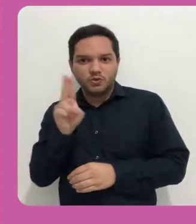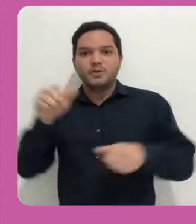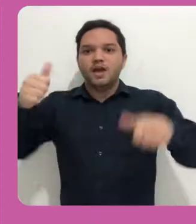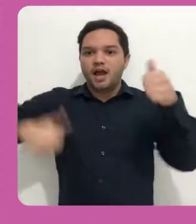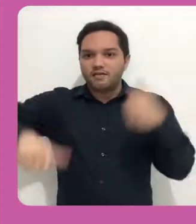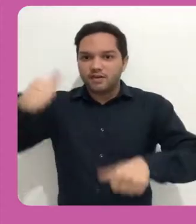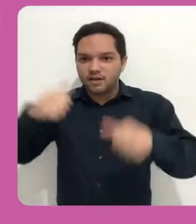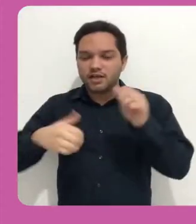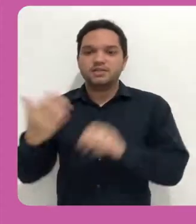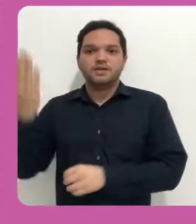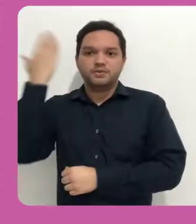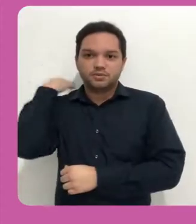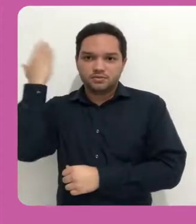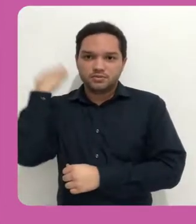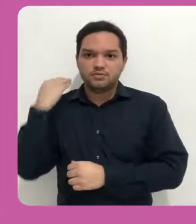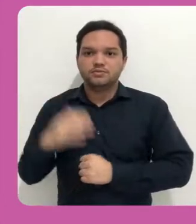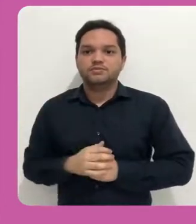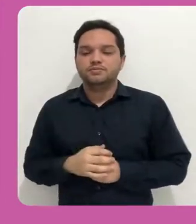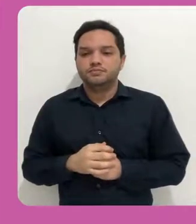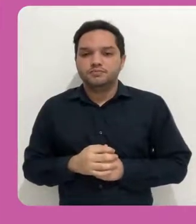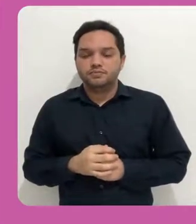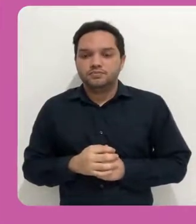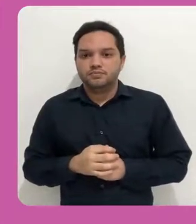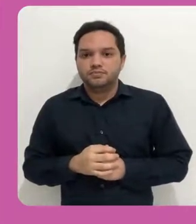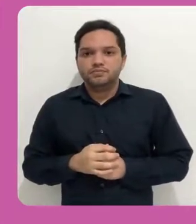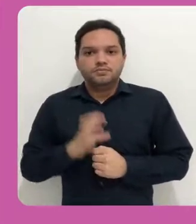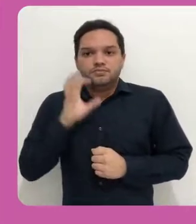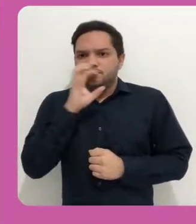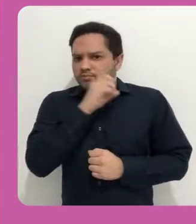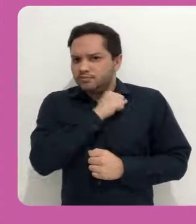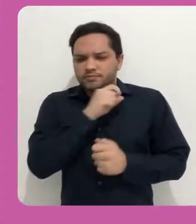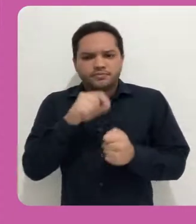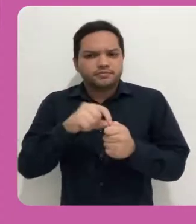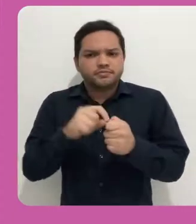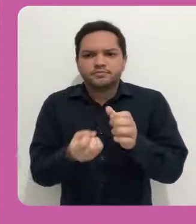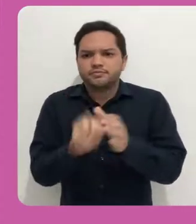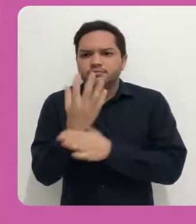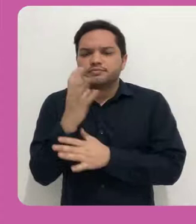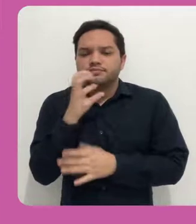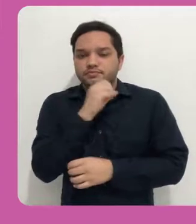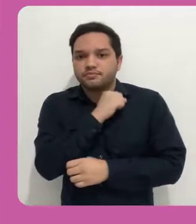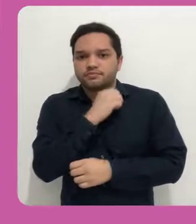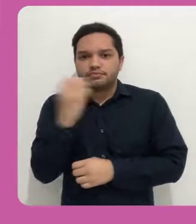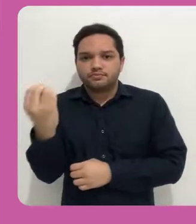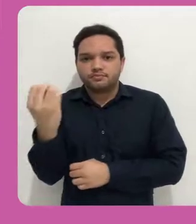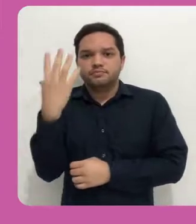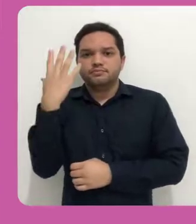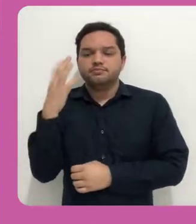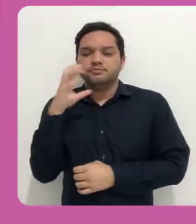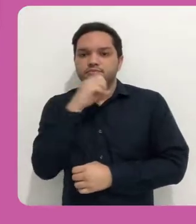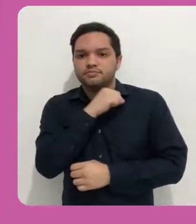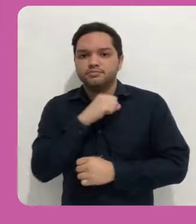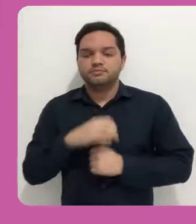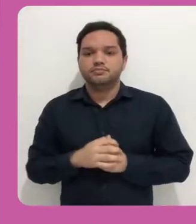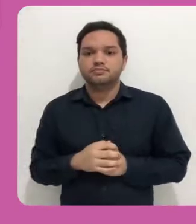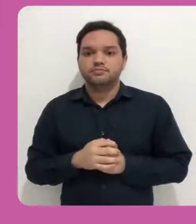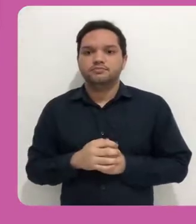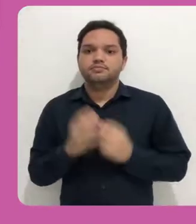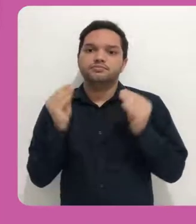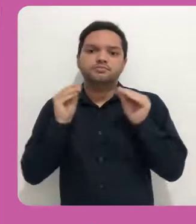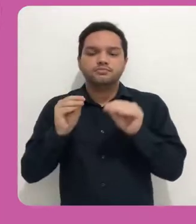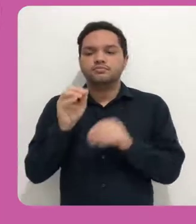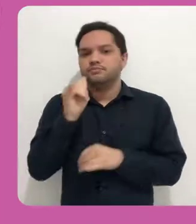É rápido, né? De você criar. Ela vai aparecer aqui para você. Você vai colocar, por exemplo, aqui nesse